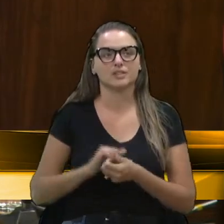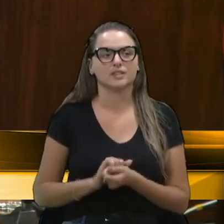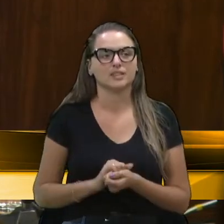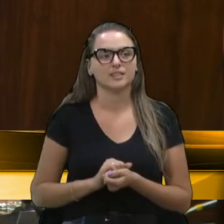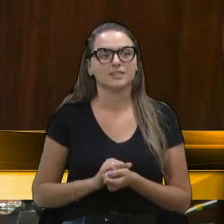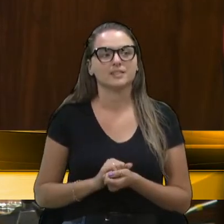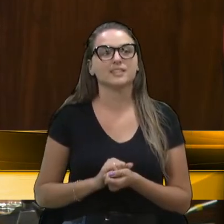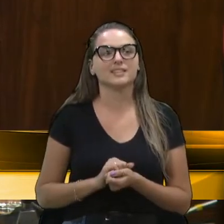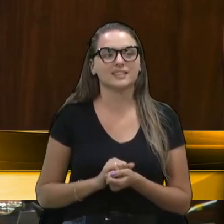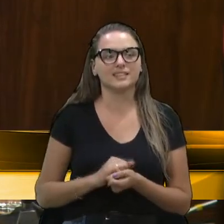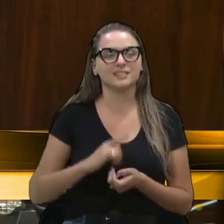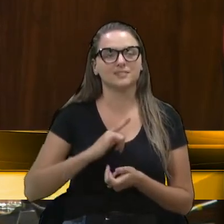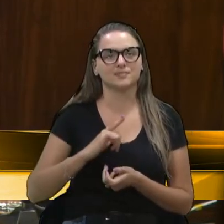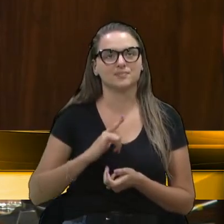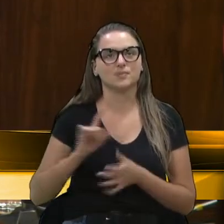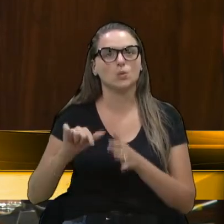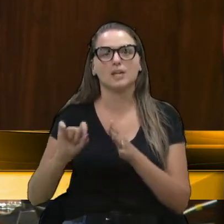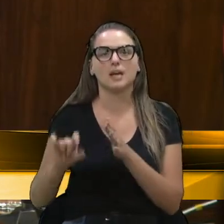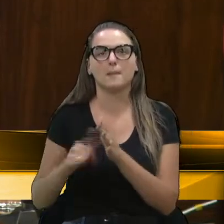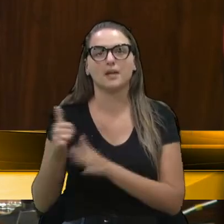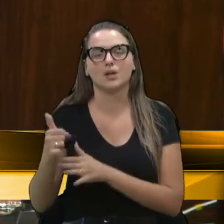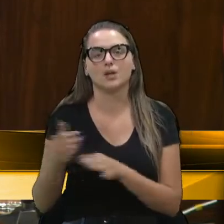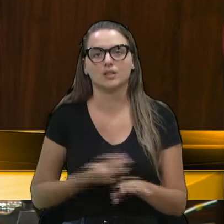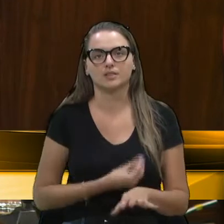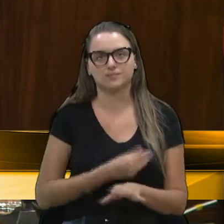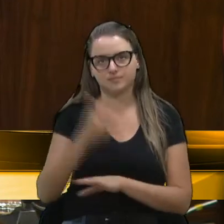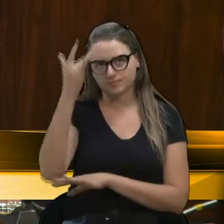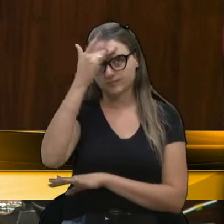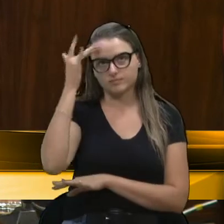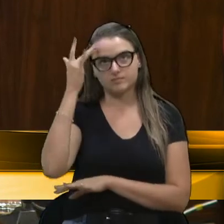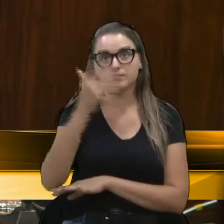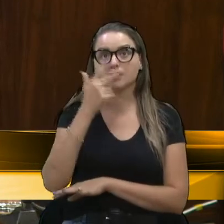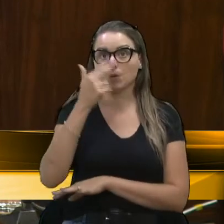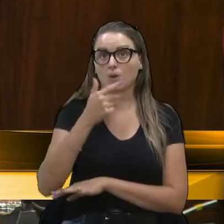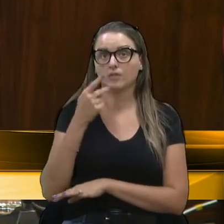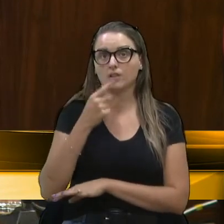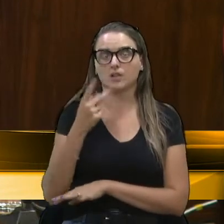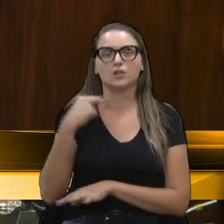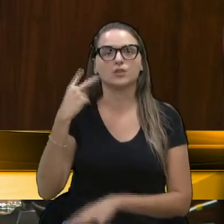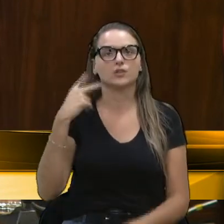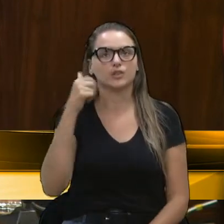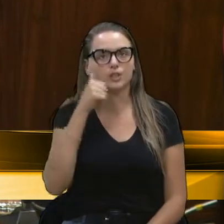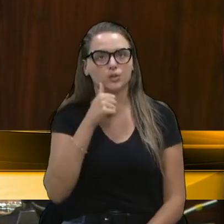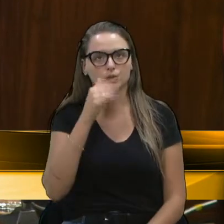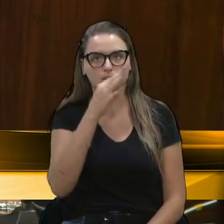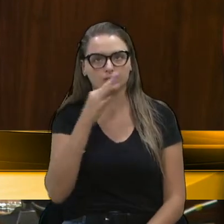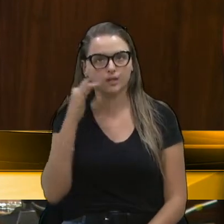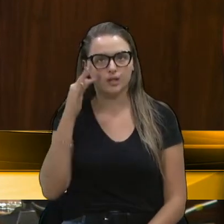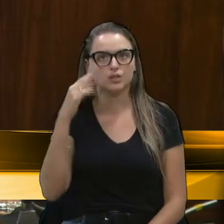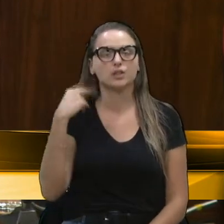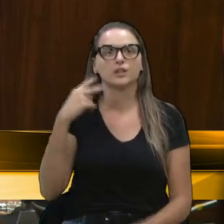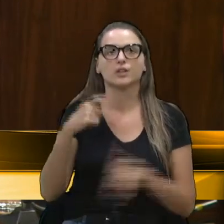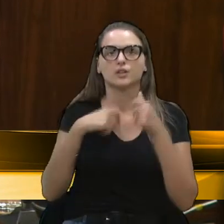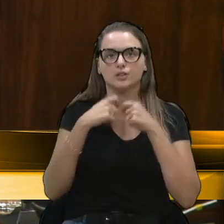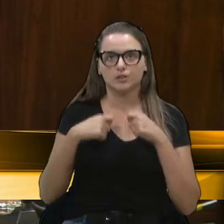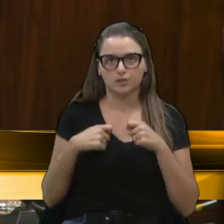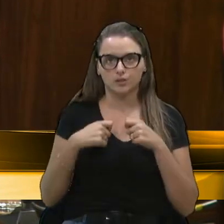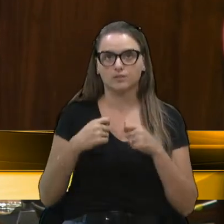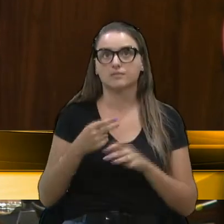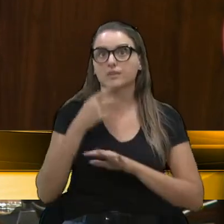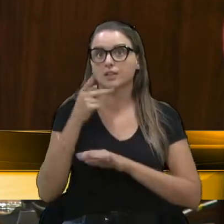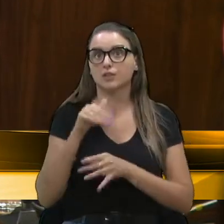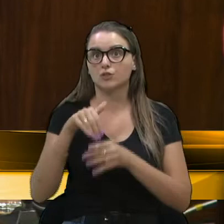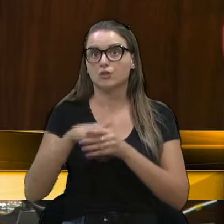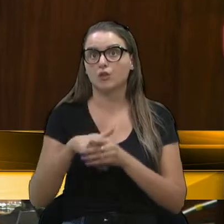que é menor que tudo isso, que é a vida das pessoas, como falou e bem relatou a vereadora Tati e o vereador Daneluz, trazendo voto de pesar